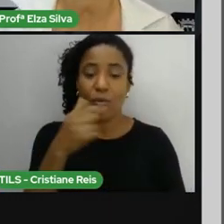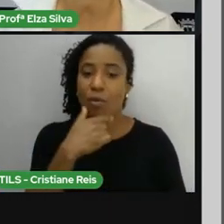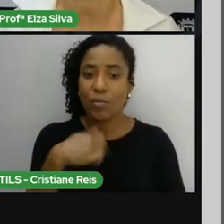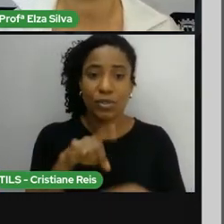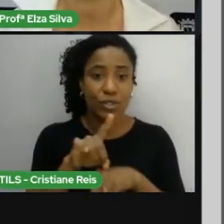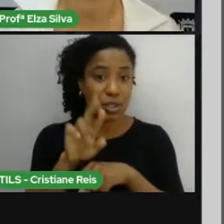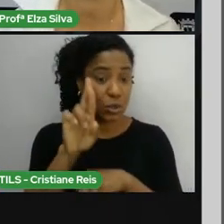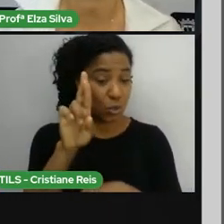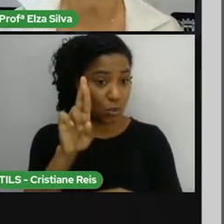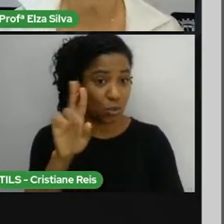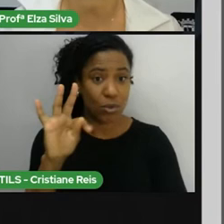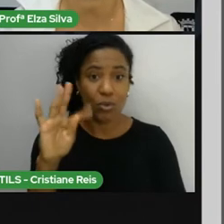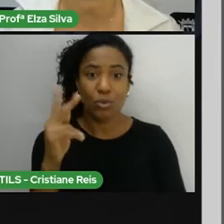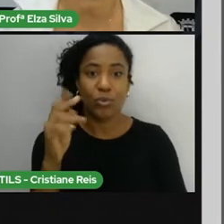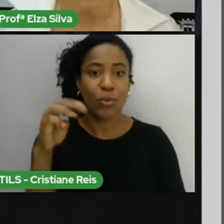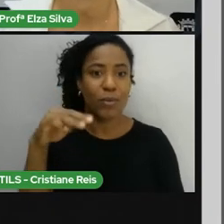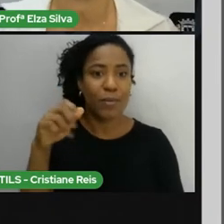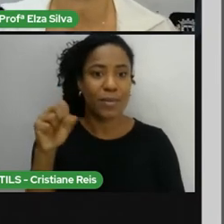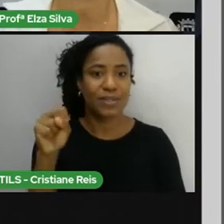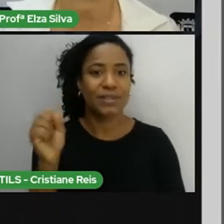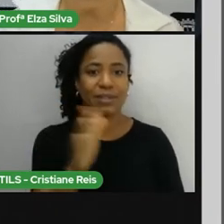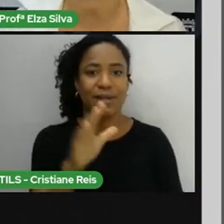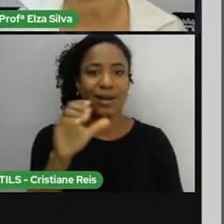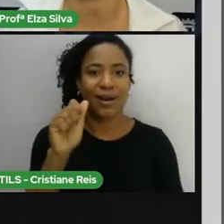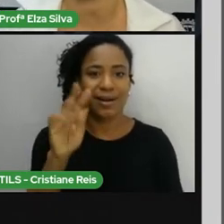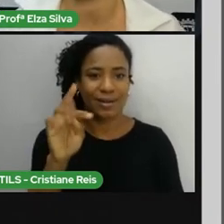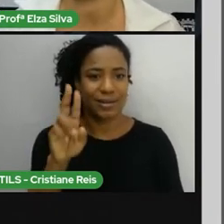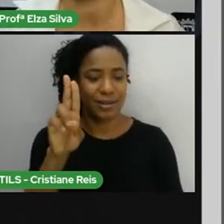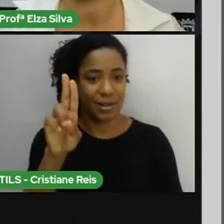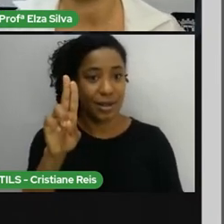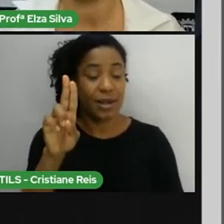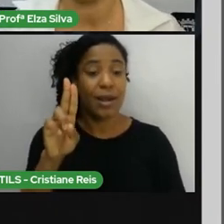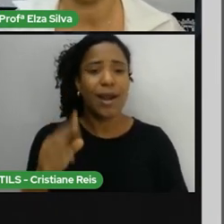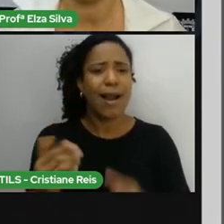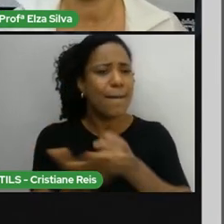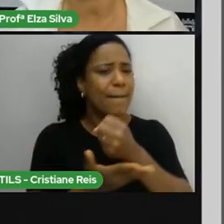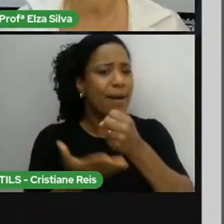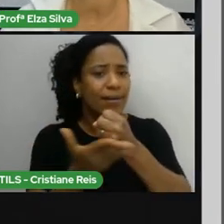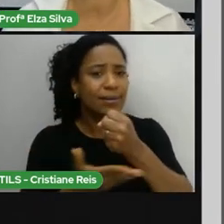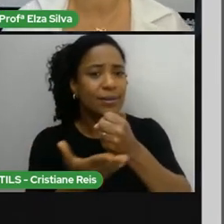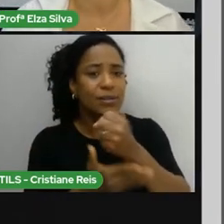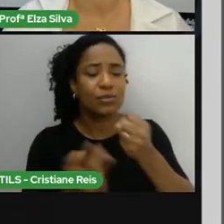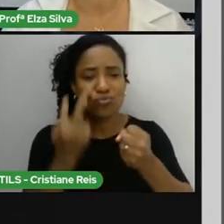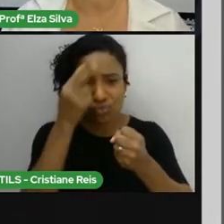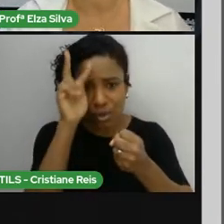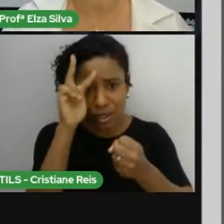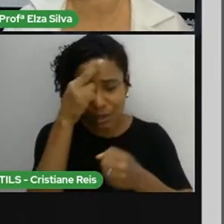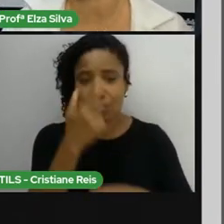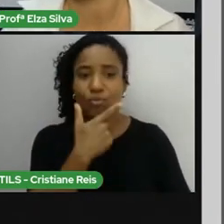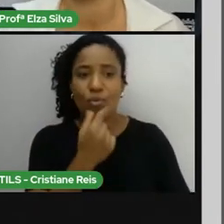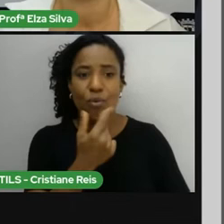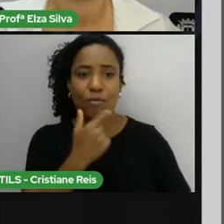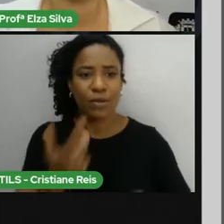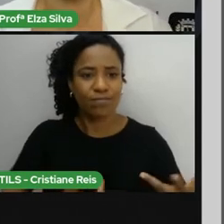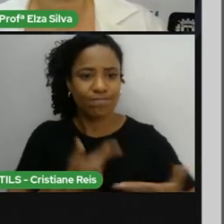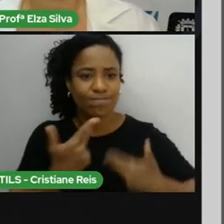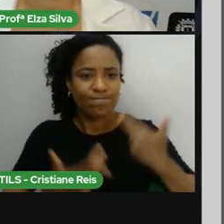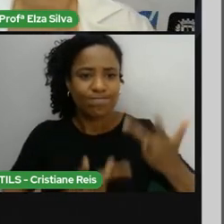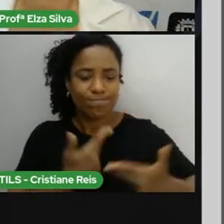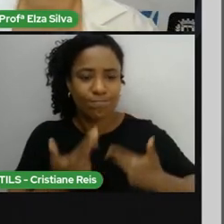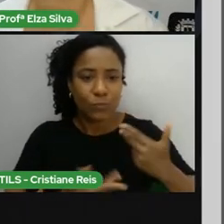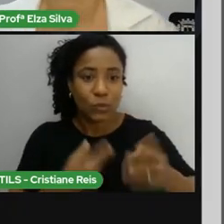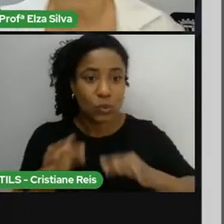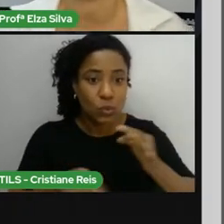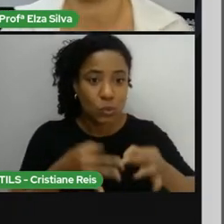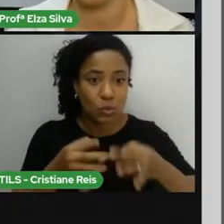baseado na vida do neurocirurgião Benjamin Carr's. O filme, em resumo, conta